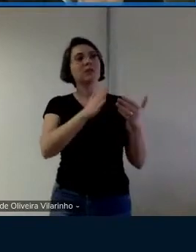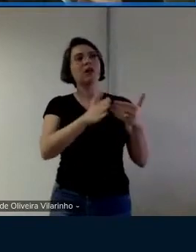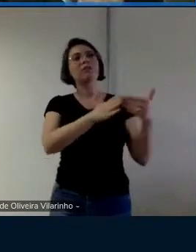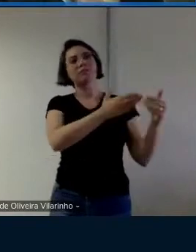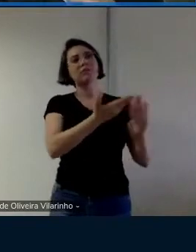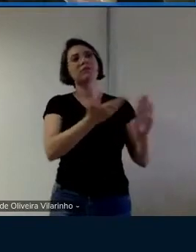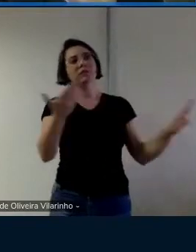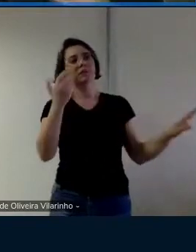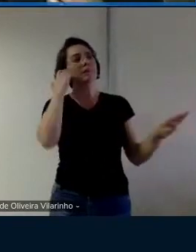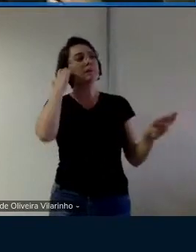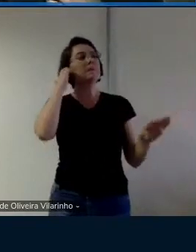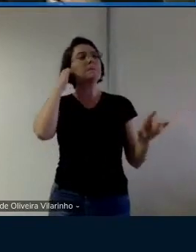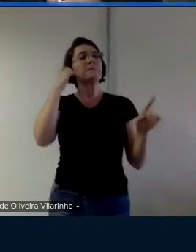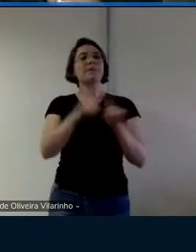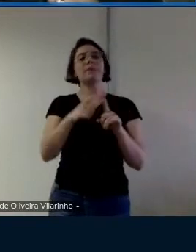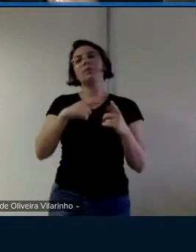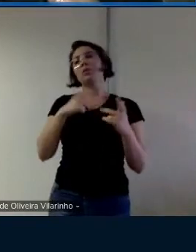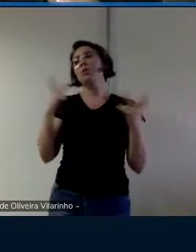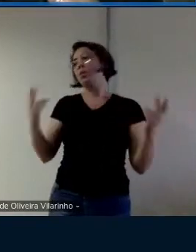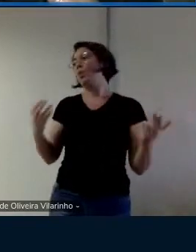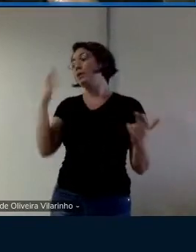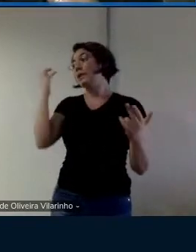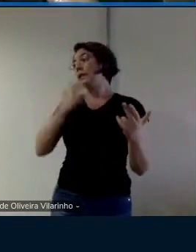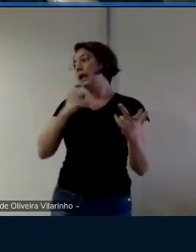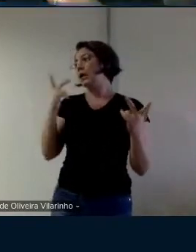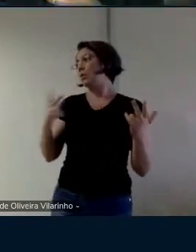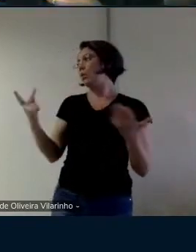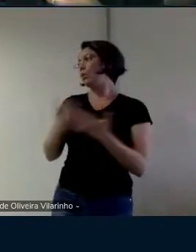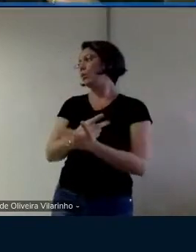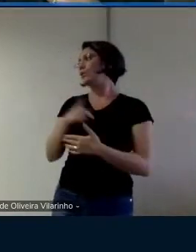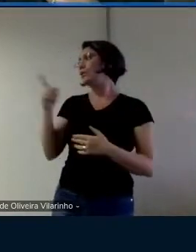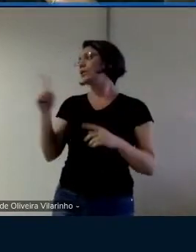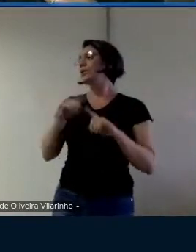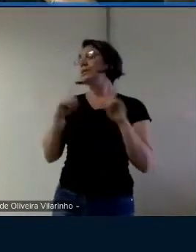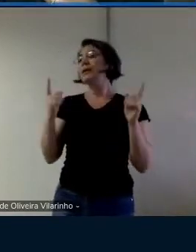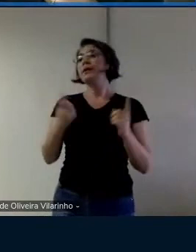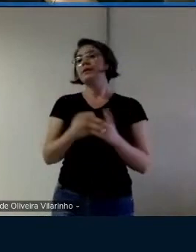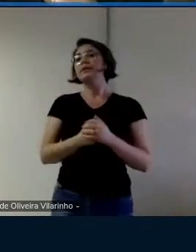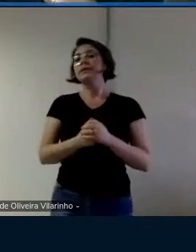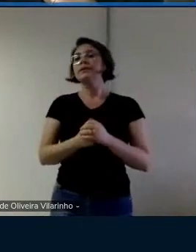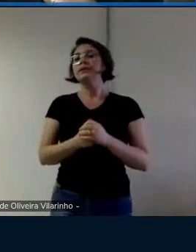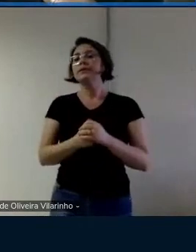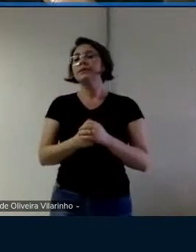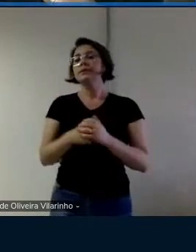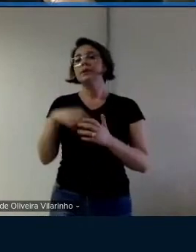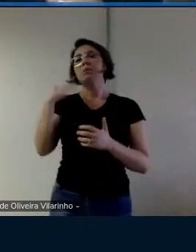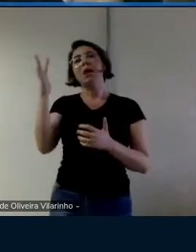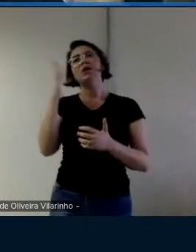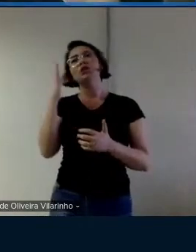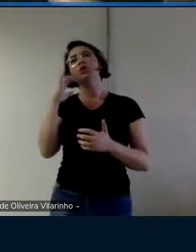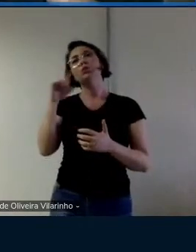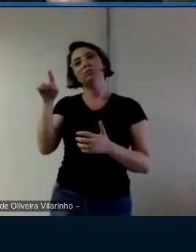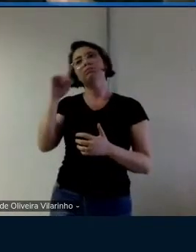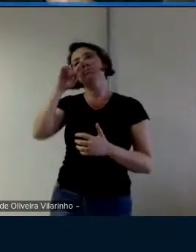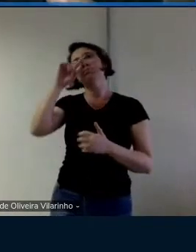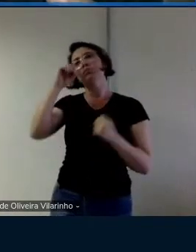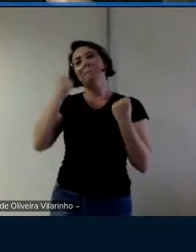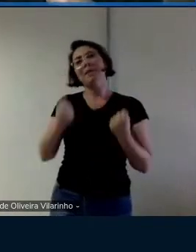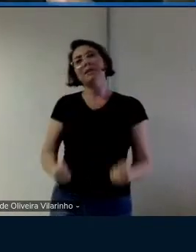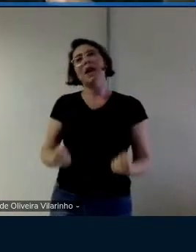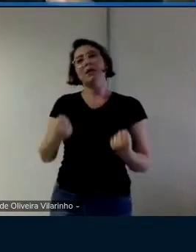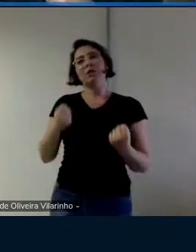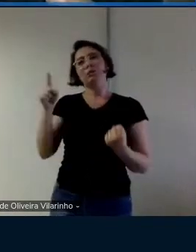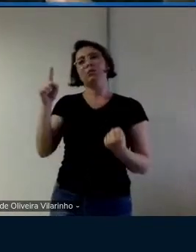parecida não tão séria mas imagino tenha sido uma barra pra você e pra Ingrid